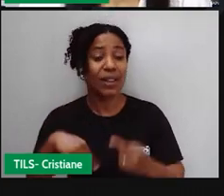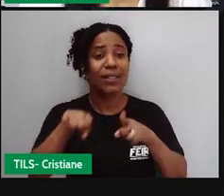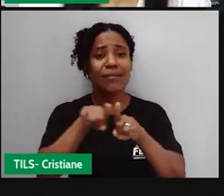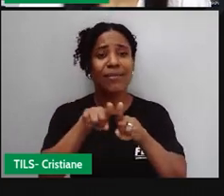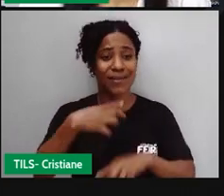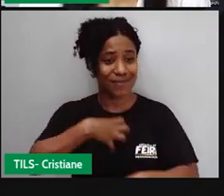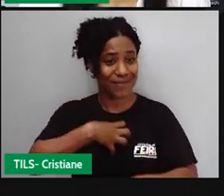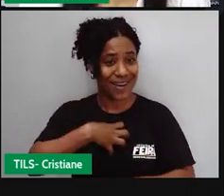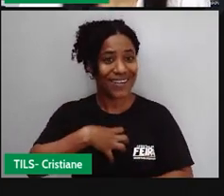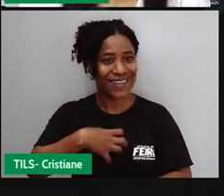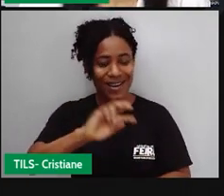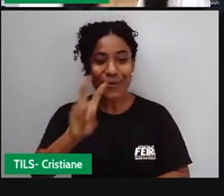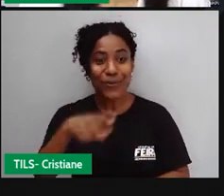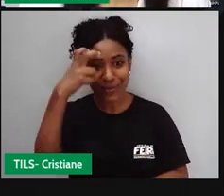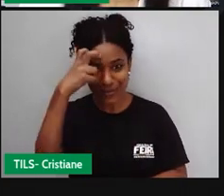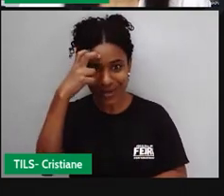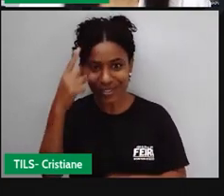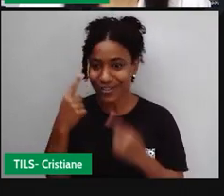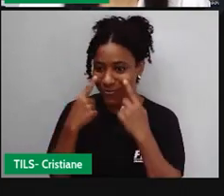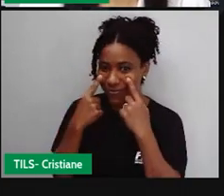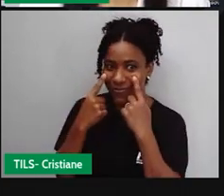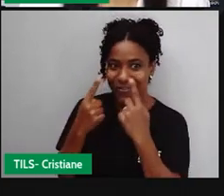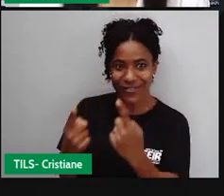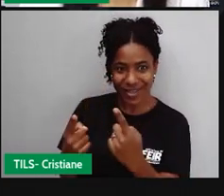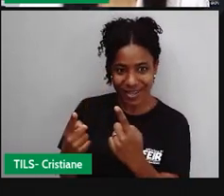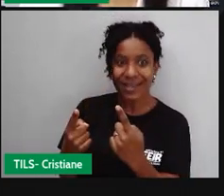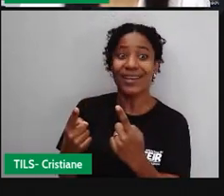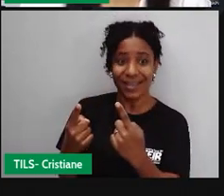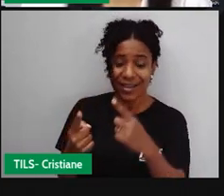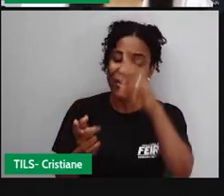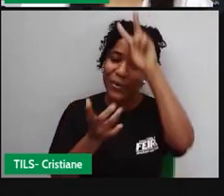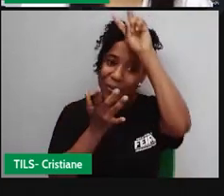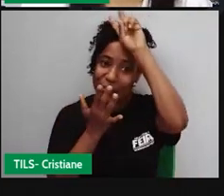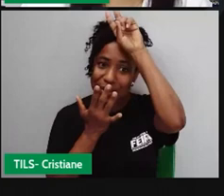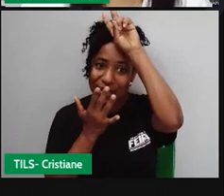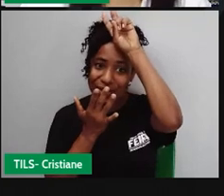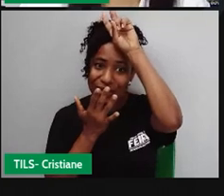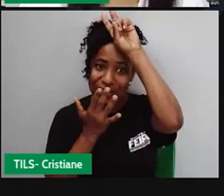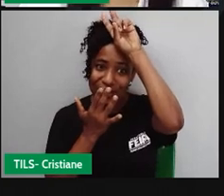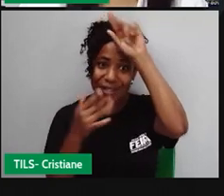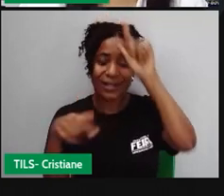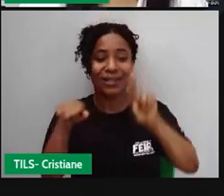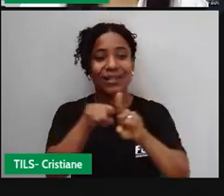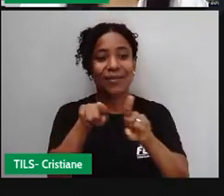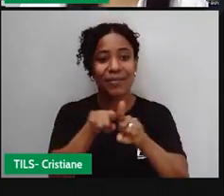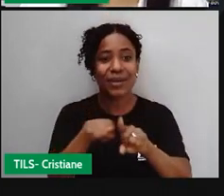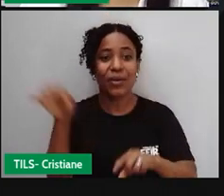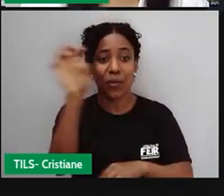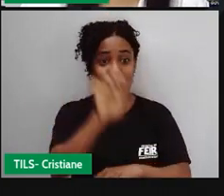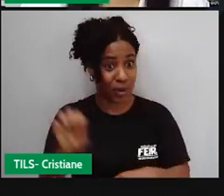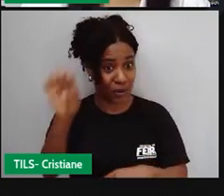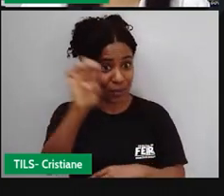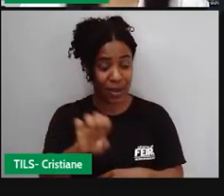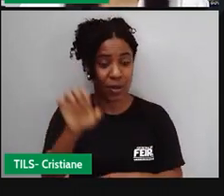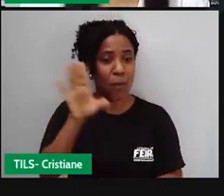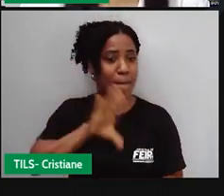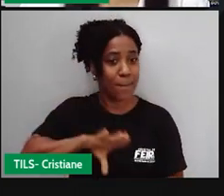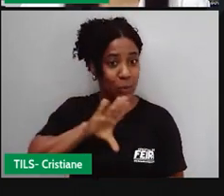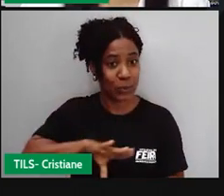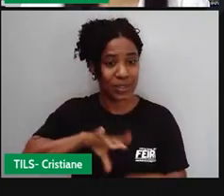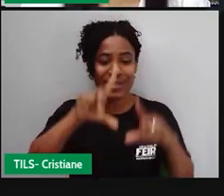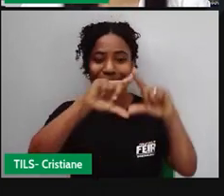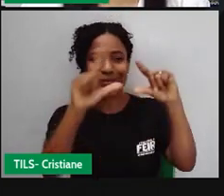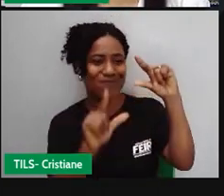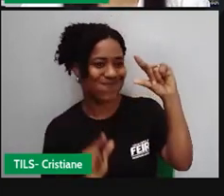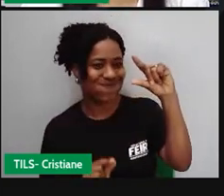E aí a gente tem na figura do indígena, do europeu, principalmente o português, e também dos africanos, que